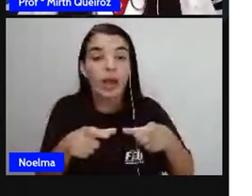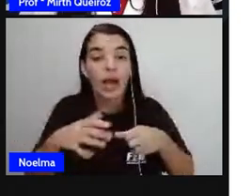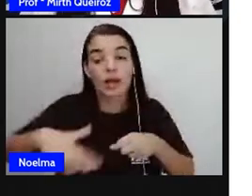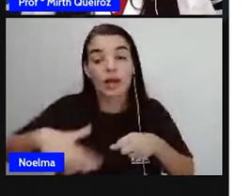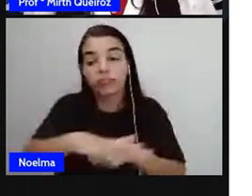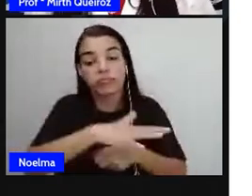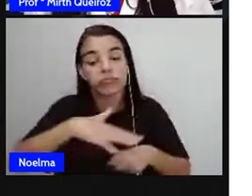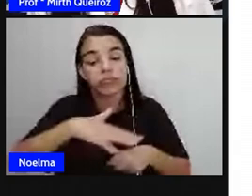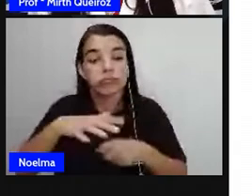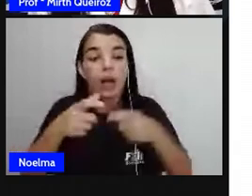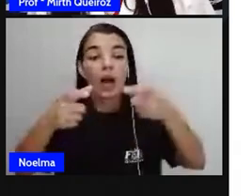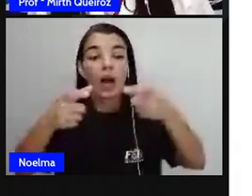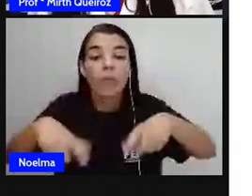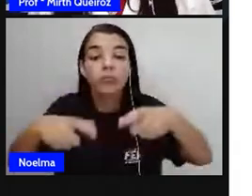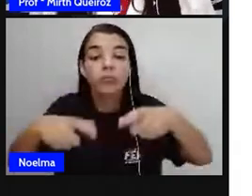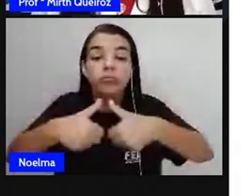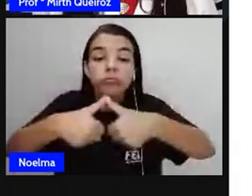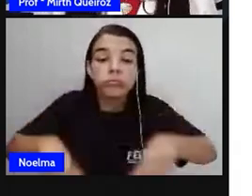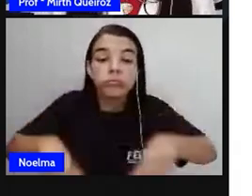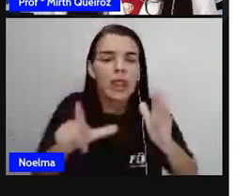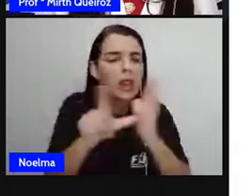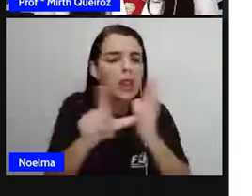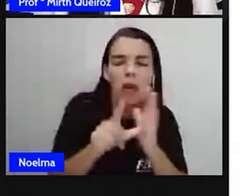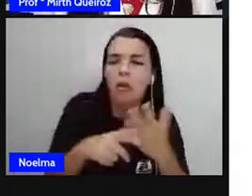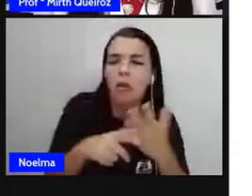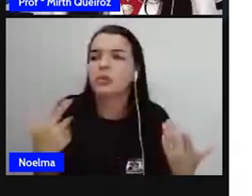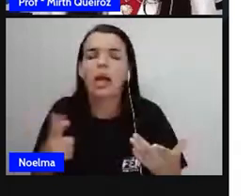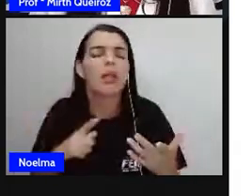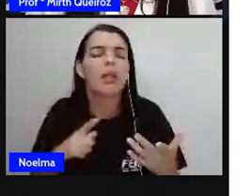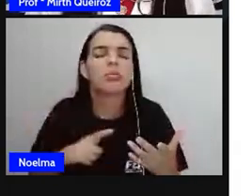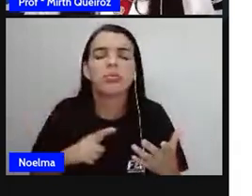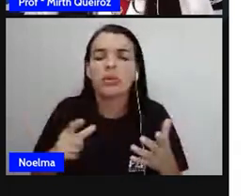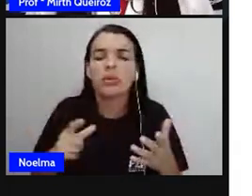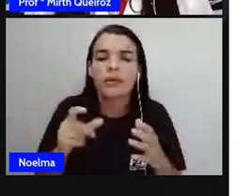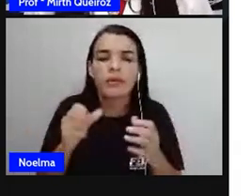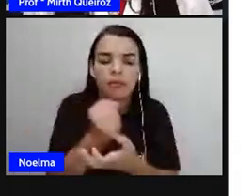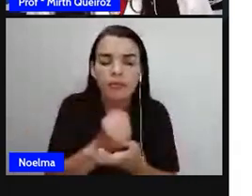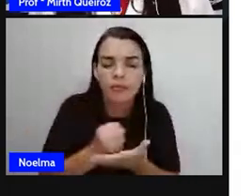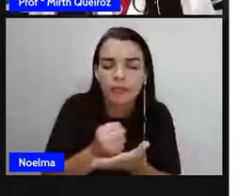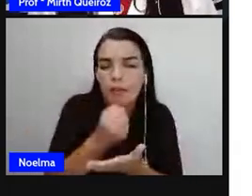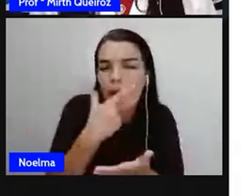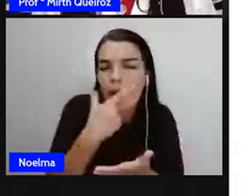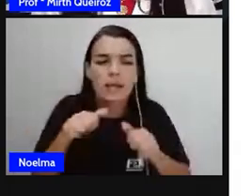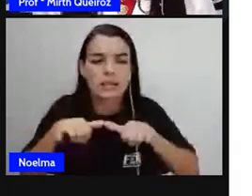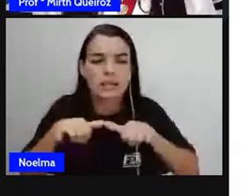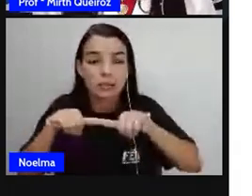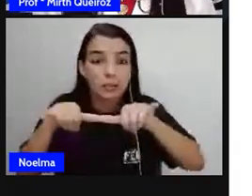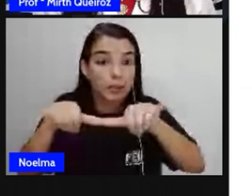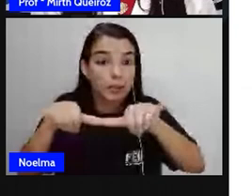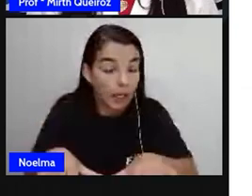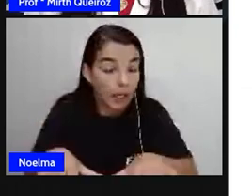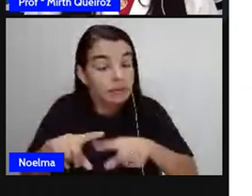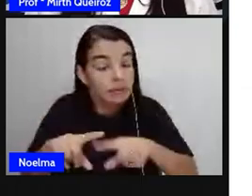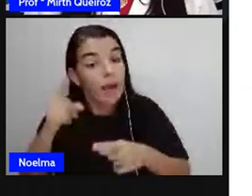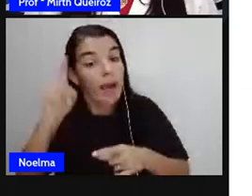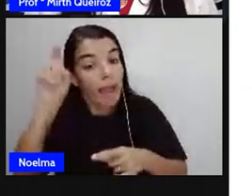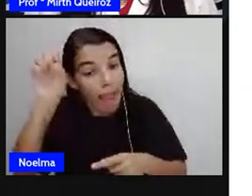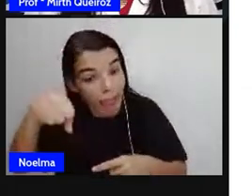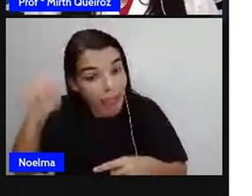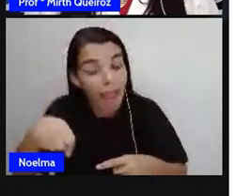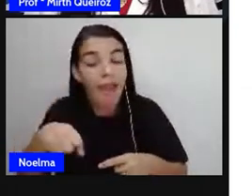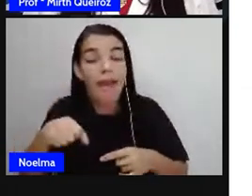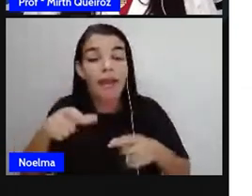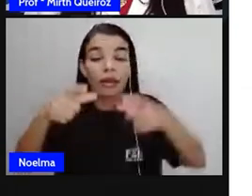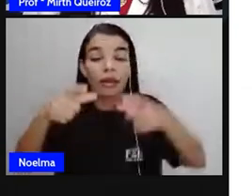se encontra uma loja, onde se encontra uma farmácia, um mercado. Isso é localização. E a gente